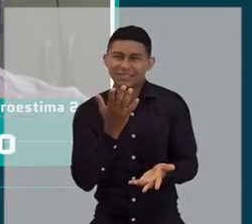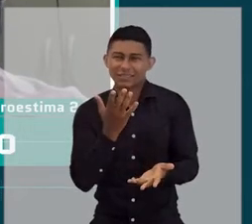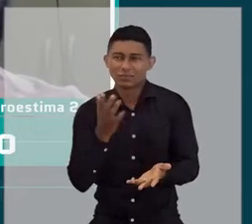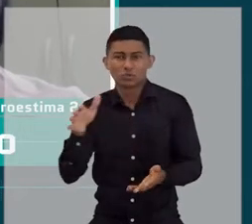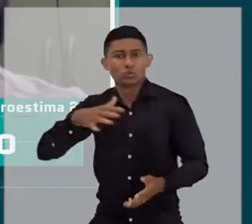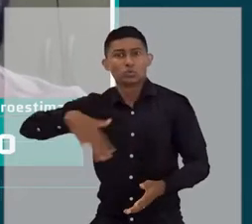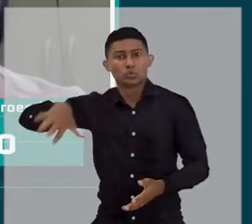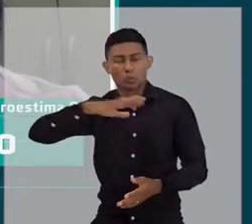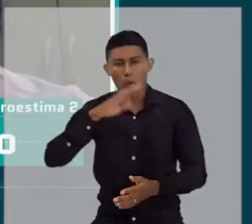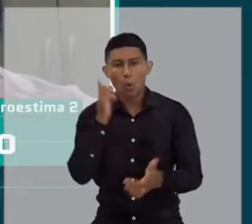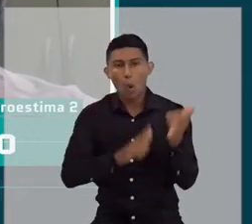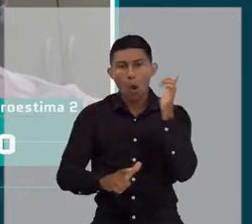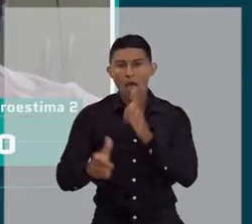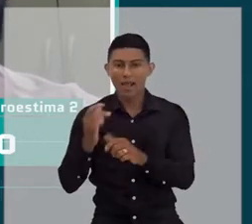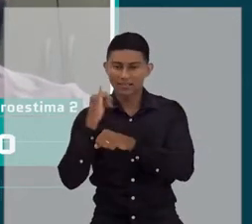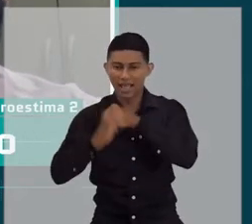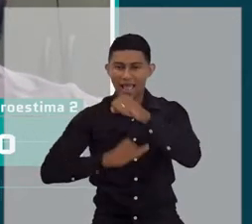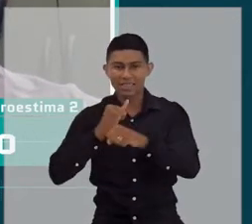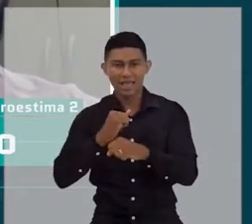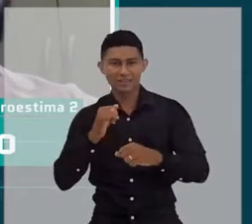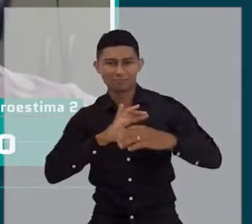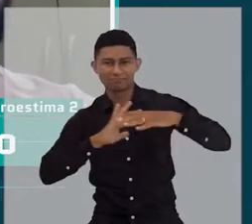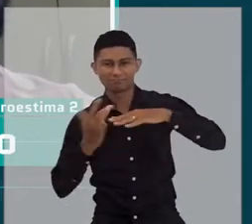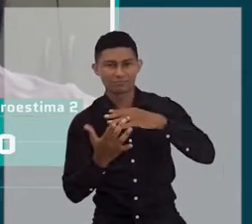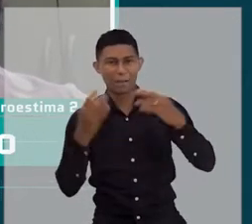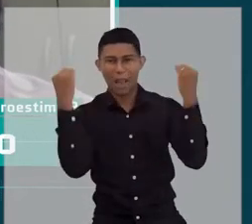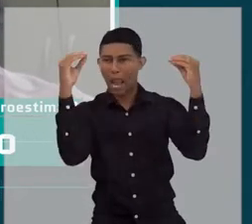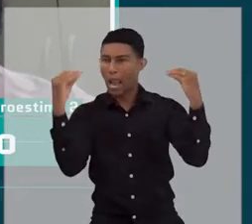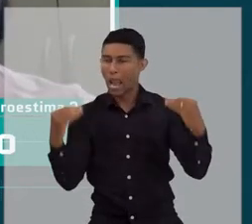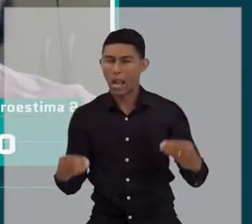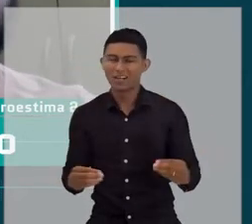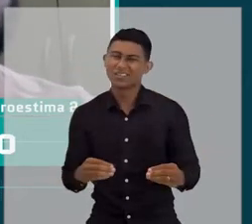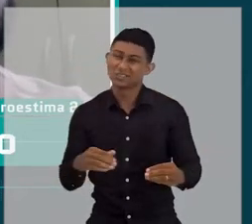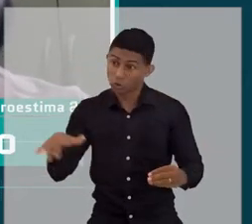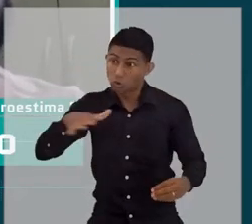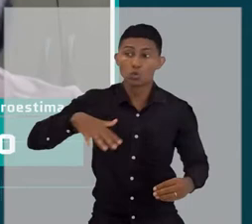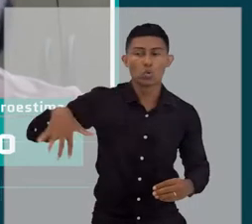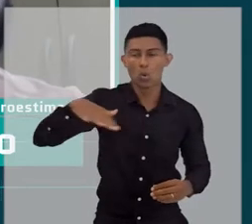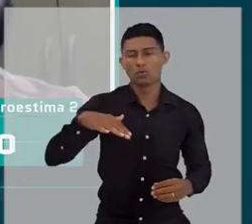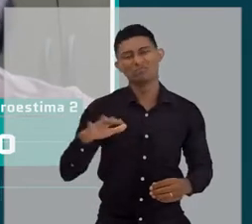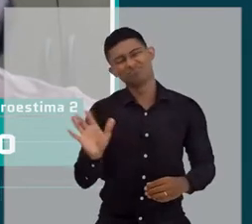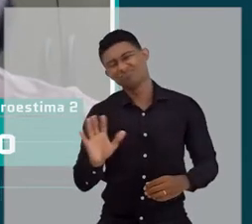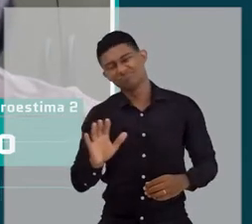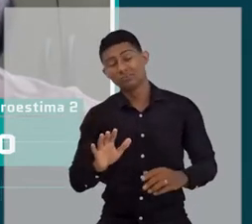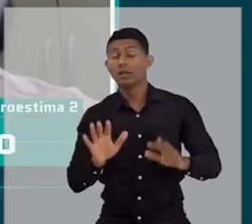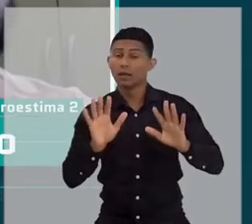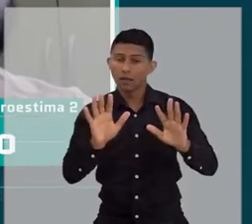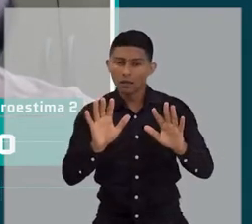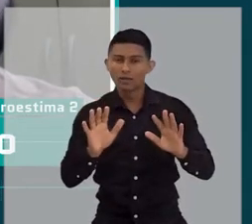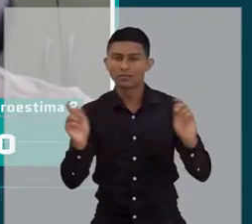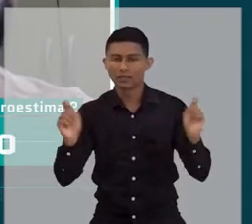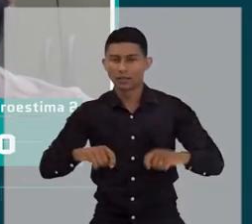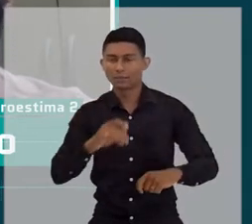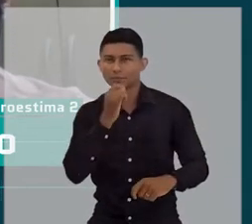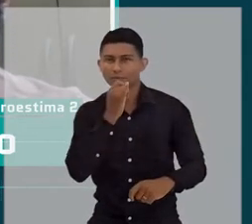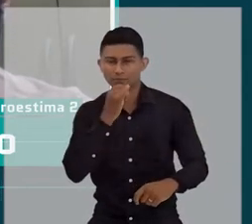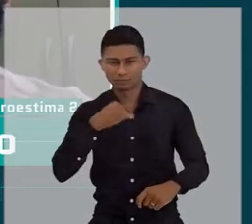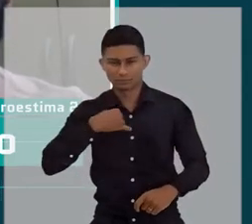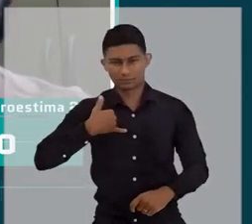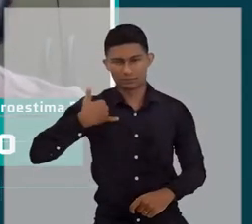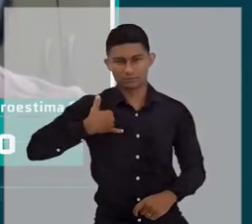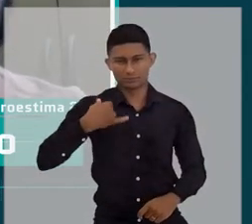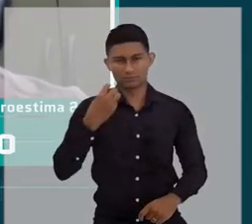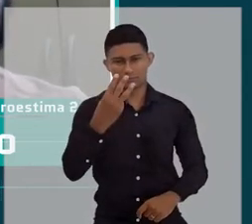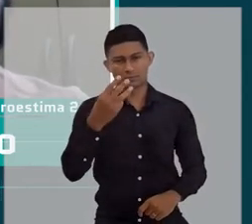que entra na internet produzindo conteúdo e consegue alcançar muitas pessoas. Eu também peguei essa parte, né? Eu sou de uma